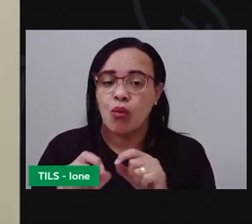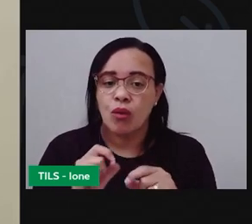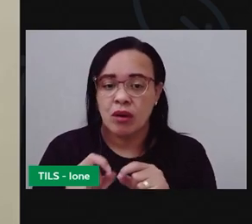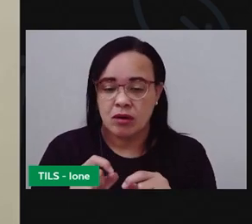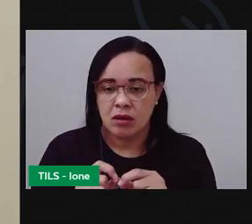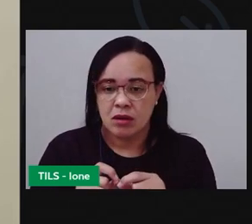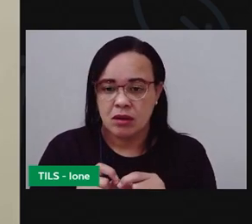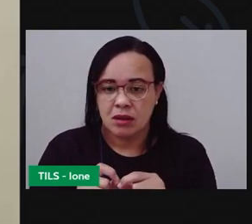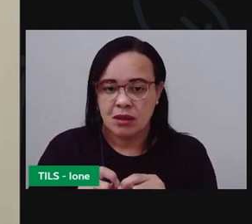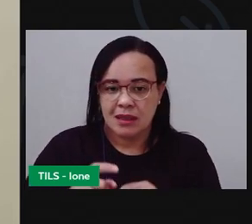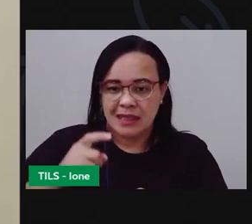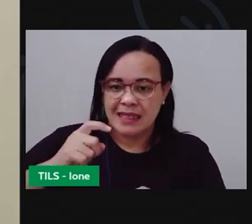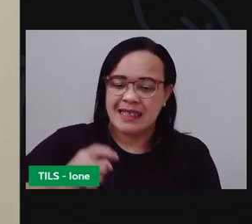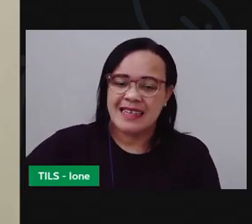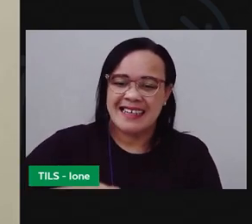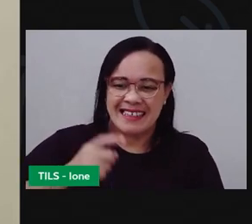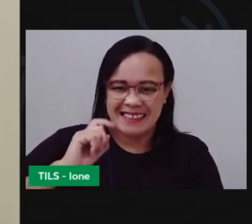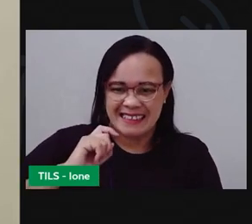ossos